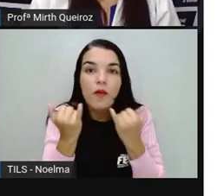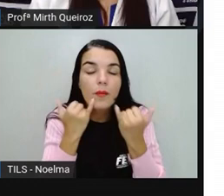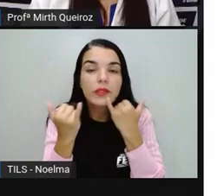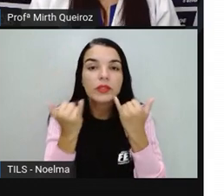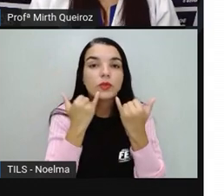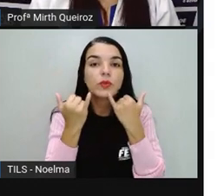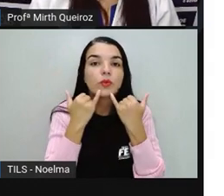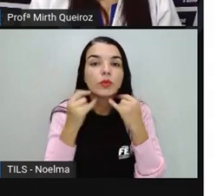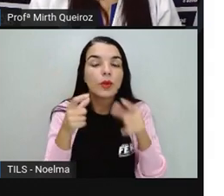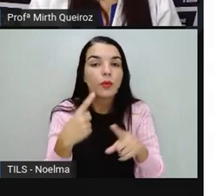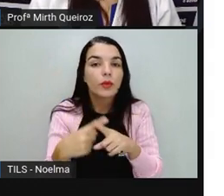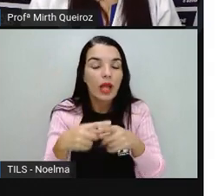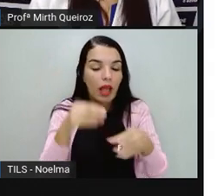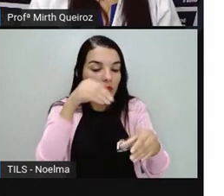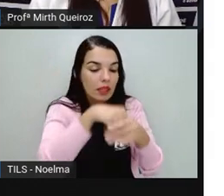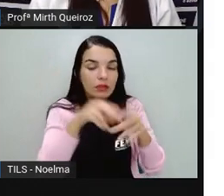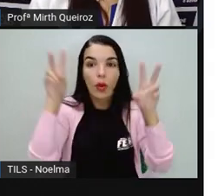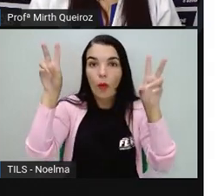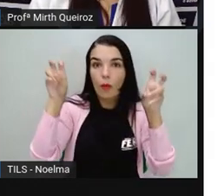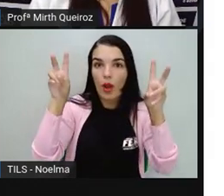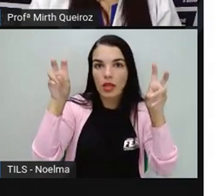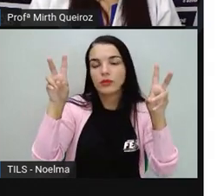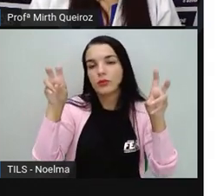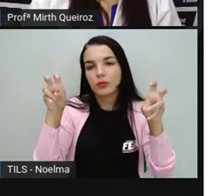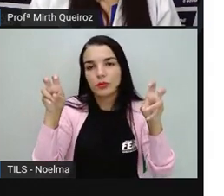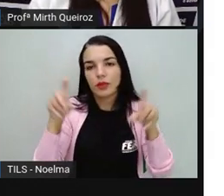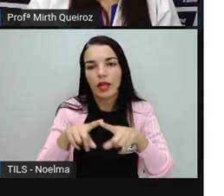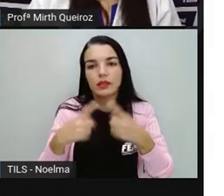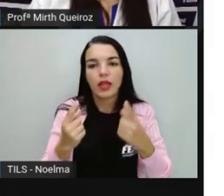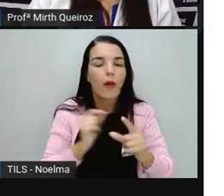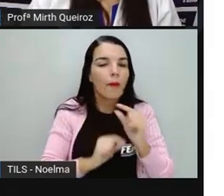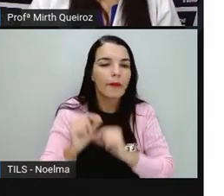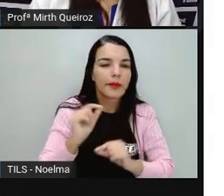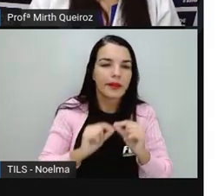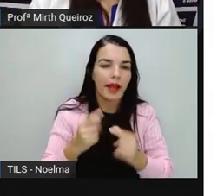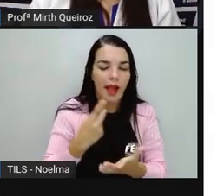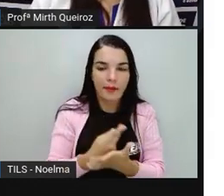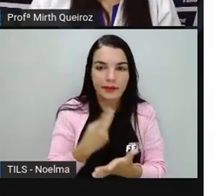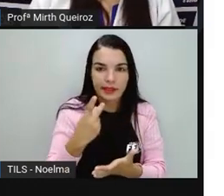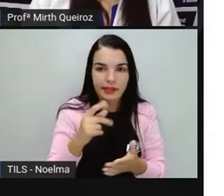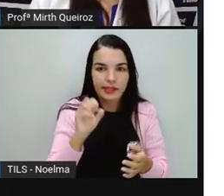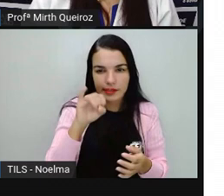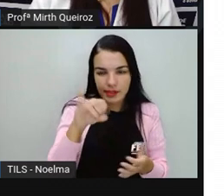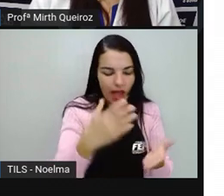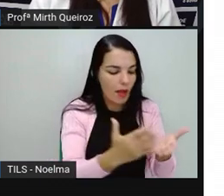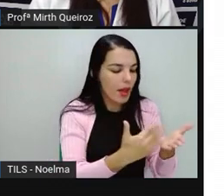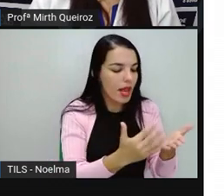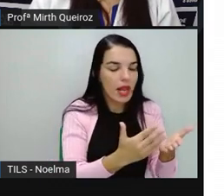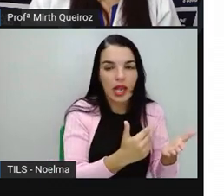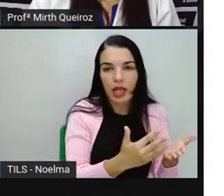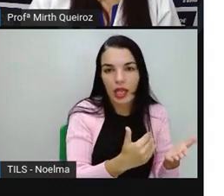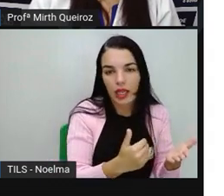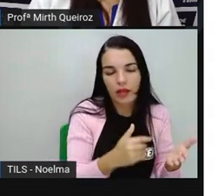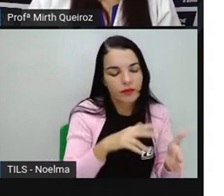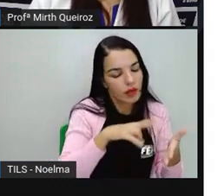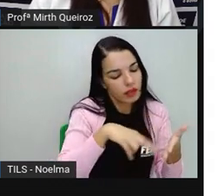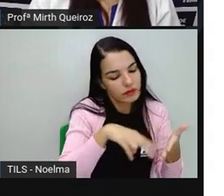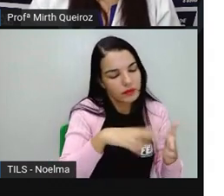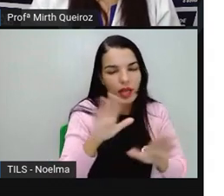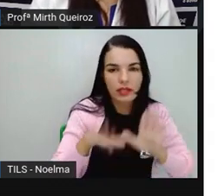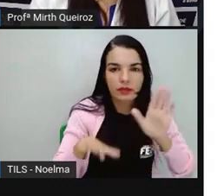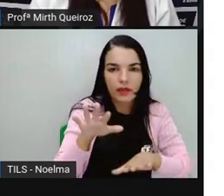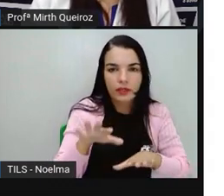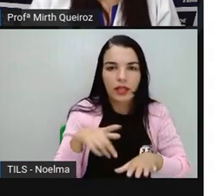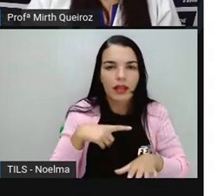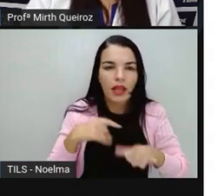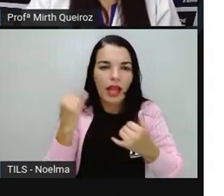assunto abordado. Essas imagens que a gente vê até mesmo no livro, quando a gente vai ler um livro e tal, aquelas imagens não são